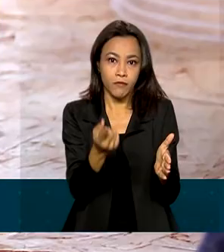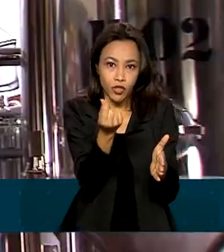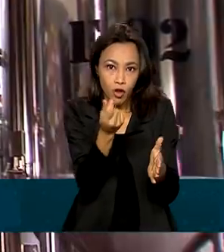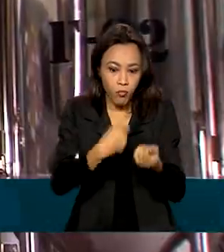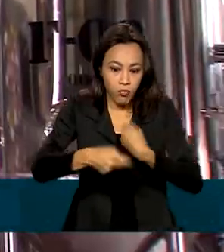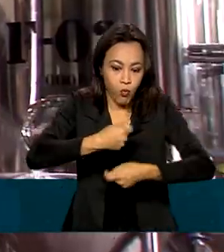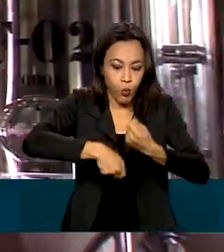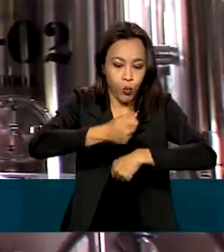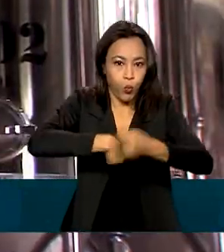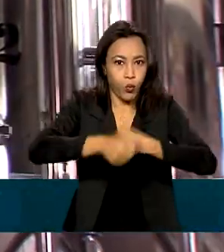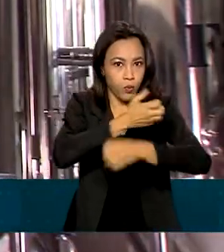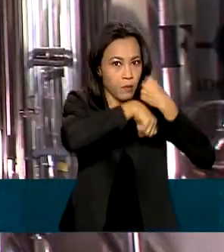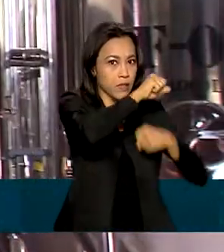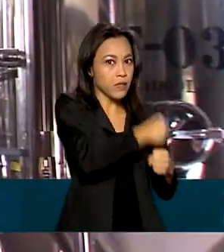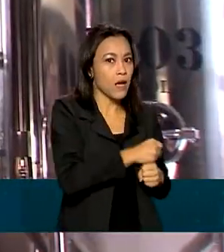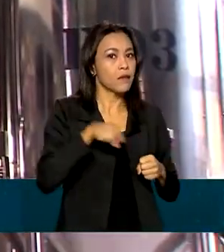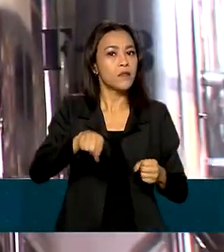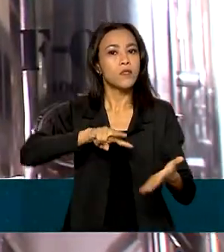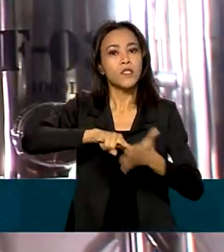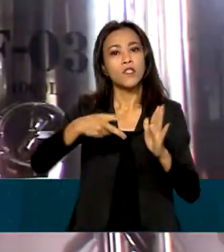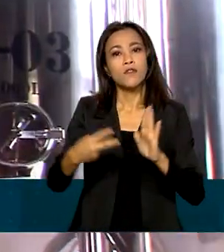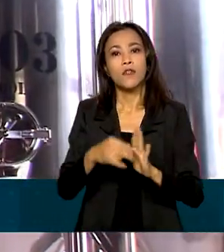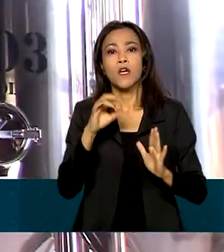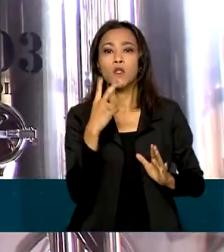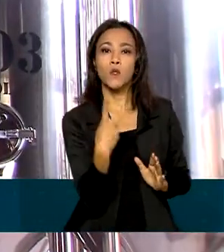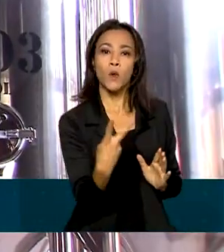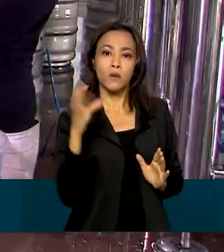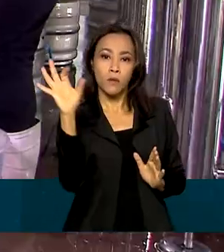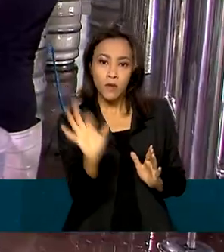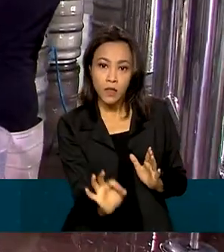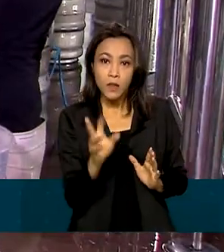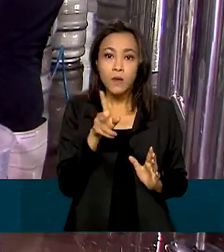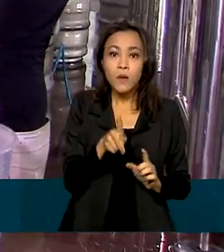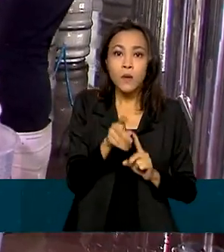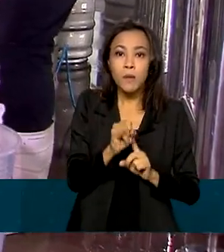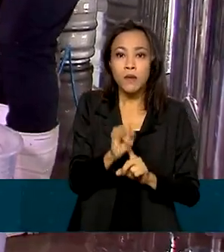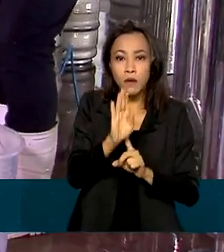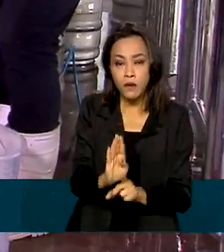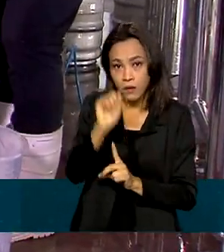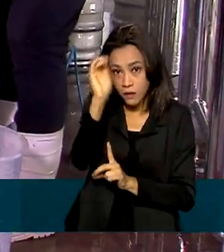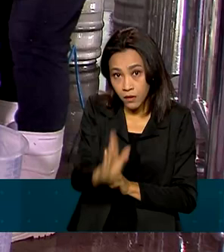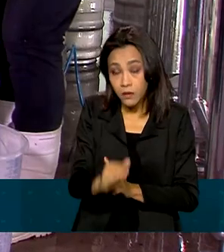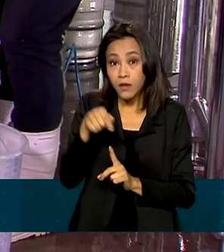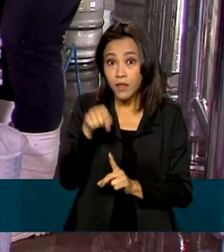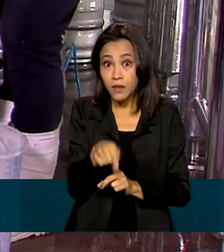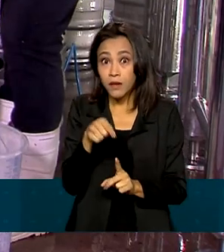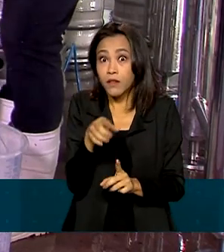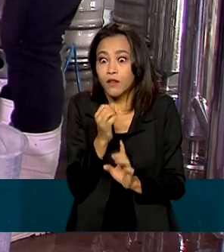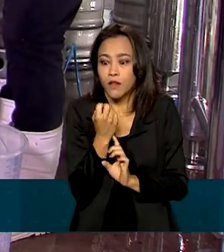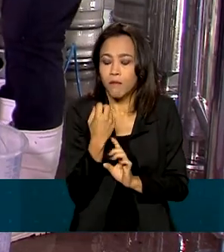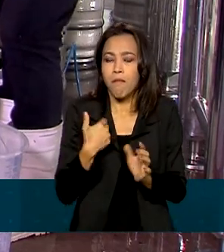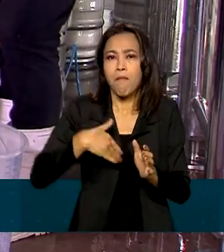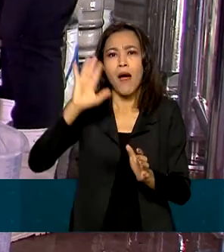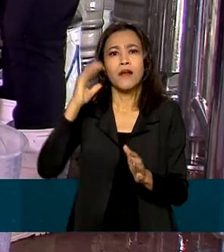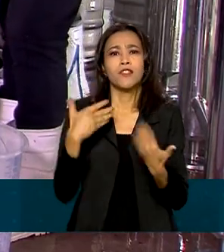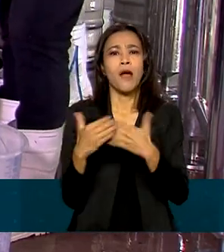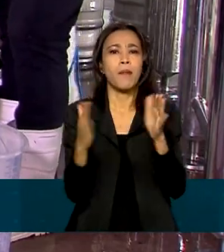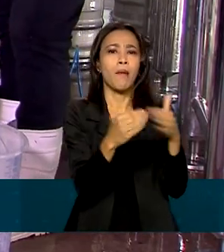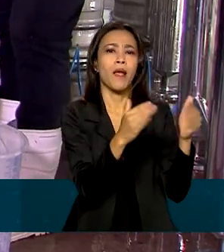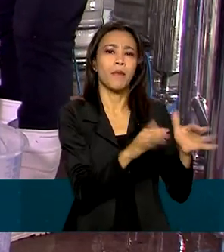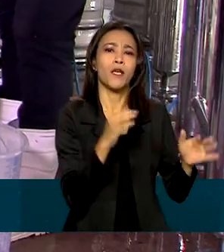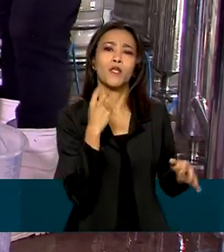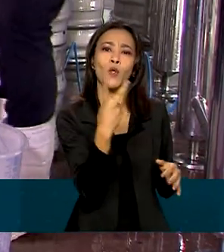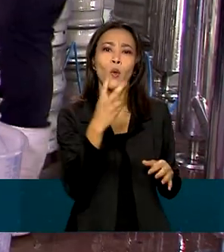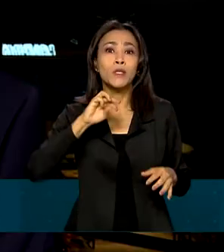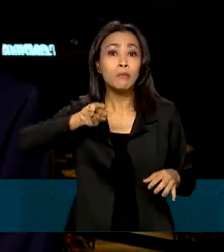passado e representa 2% do PIB do país, além de gerar mais de 2 milhões de empregos diretos